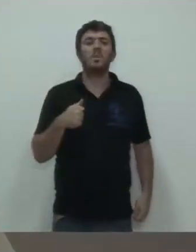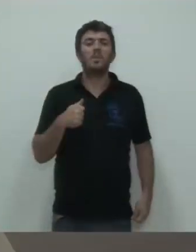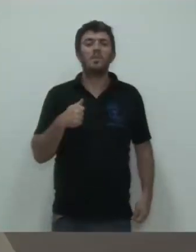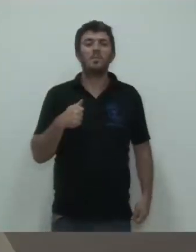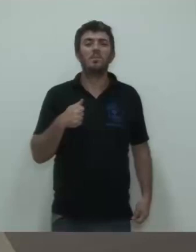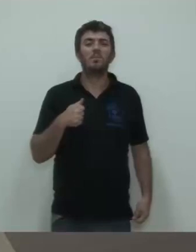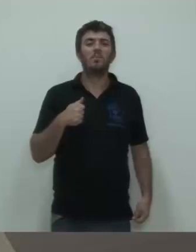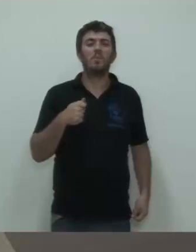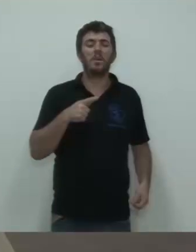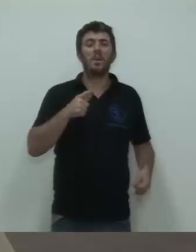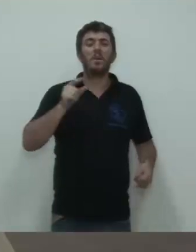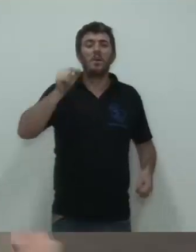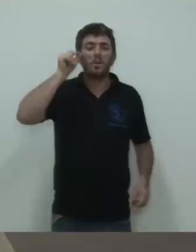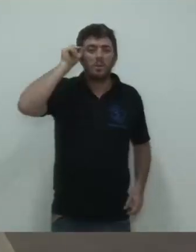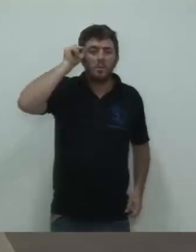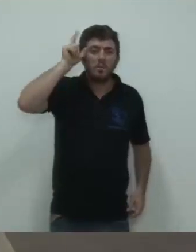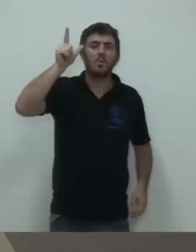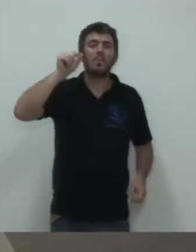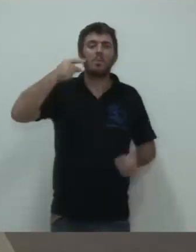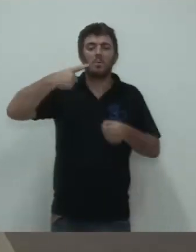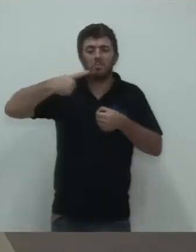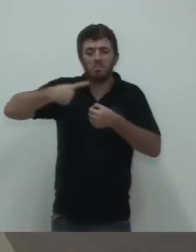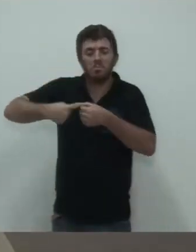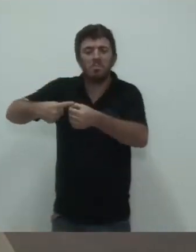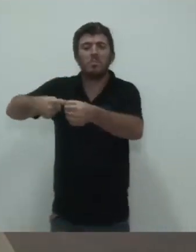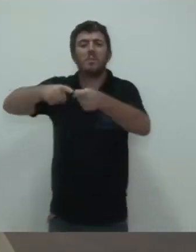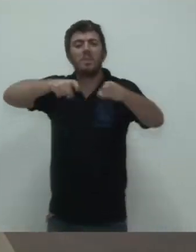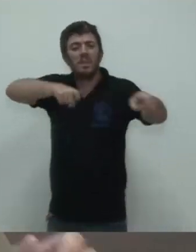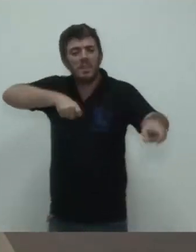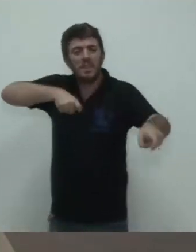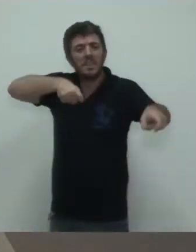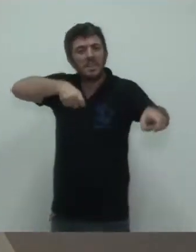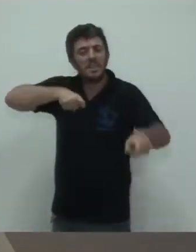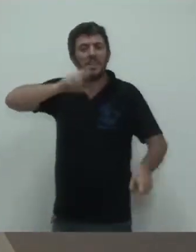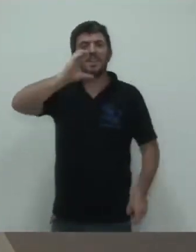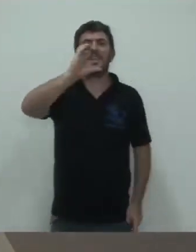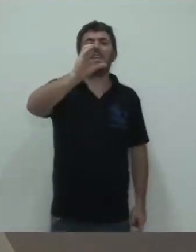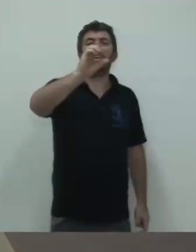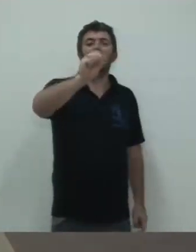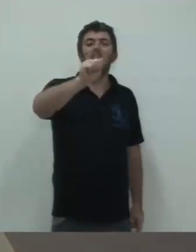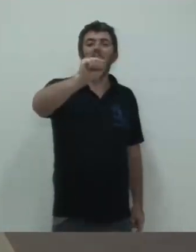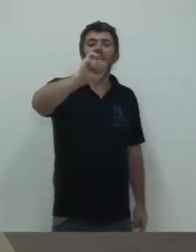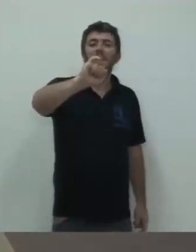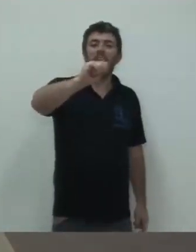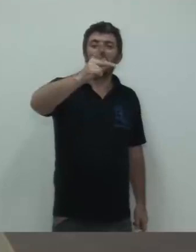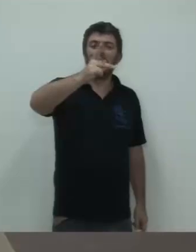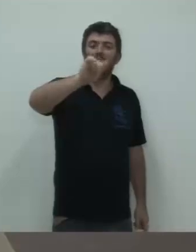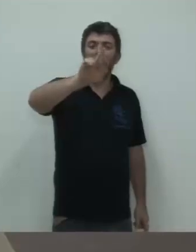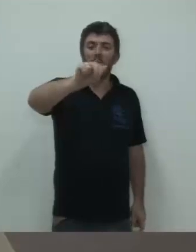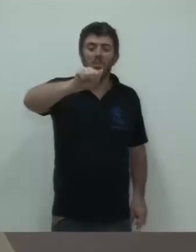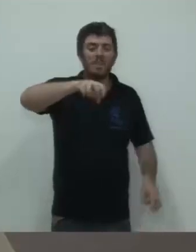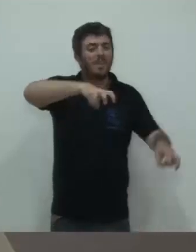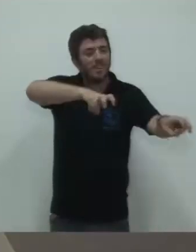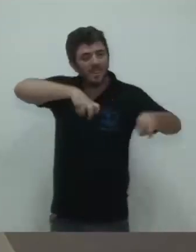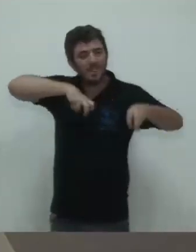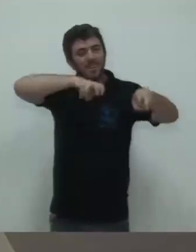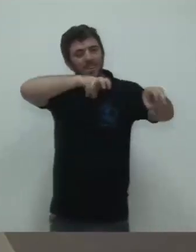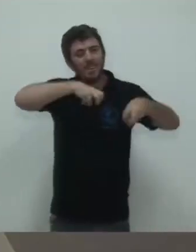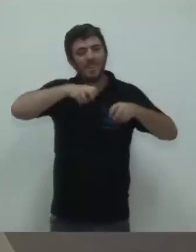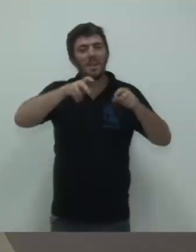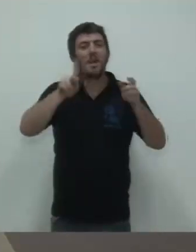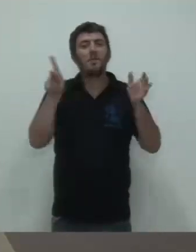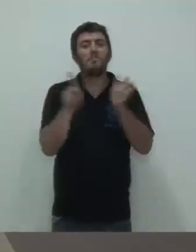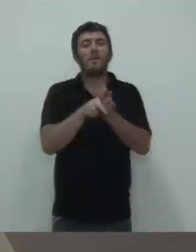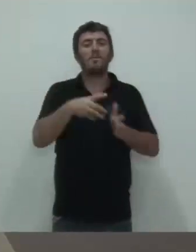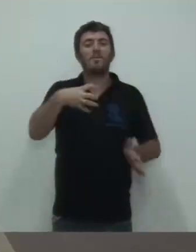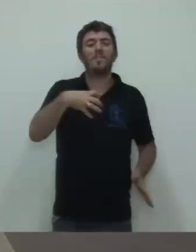da cultura setaneja ou da cultura caipira, propriamente, que é a cultura característica do interior de São Paulo, boa